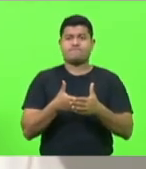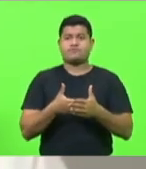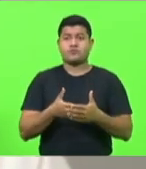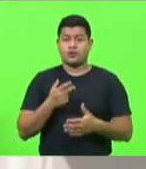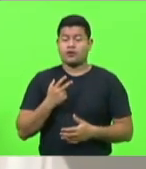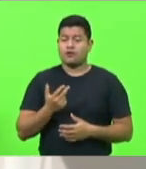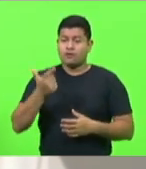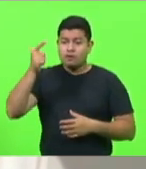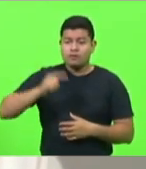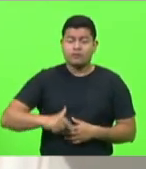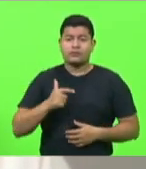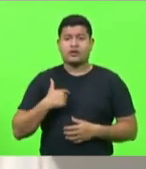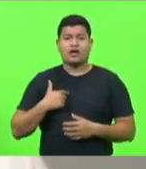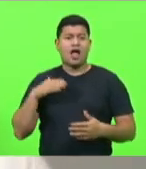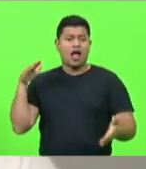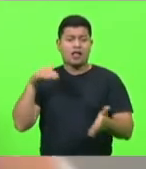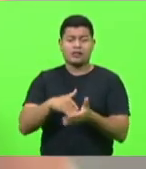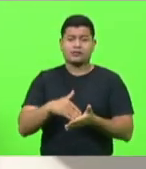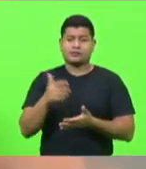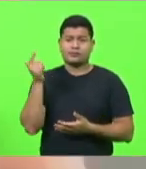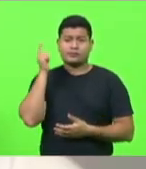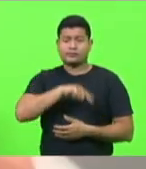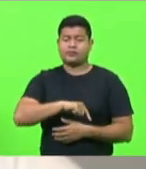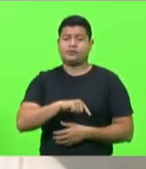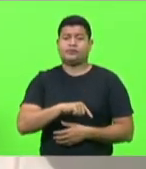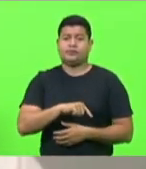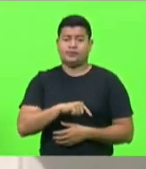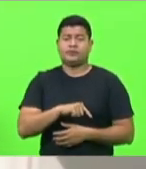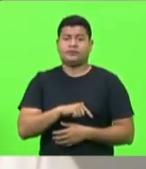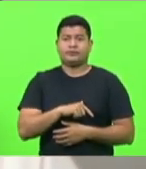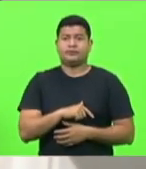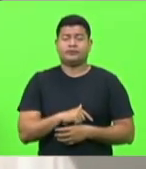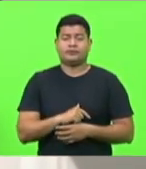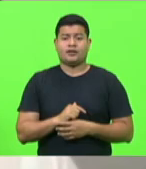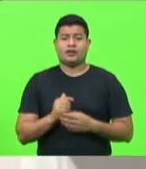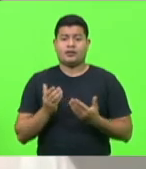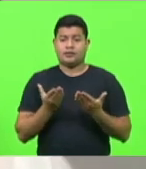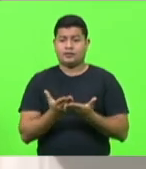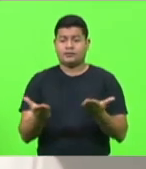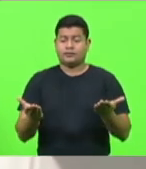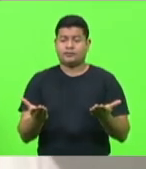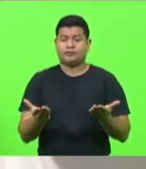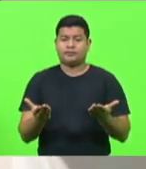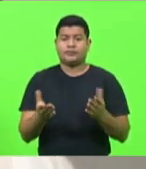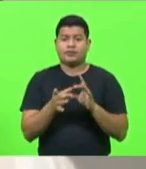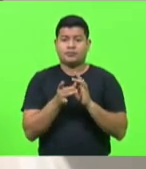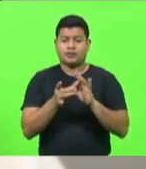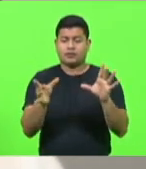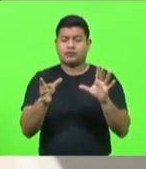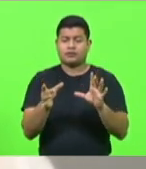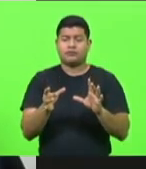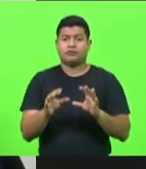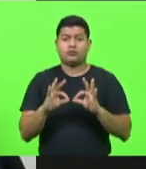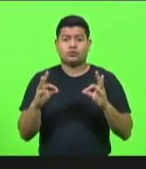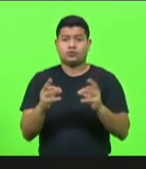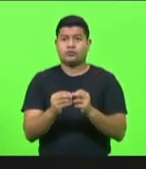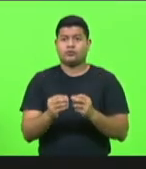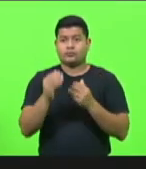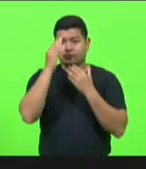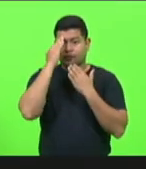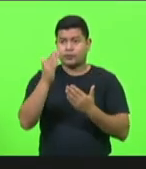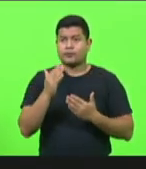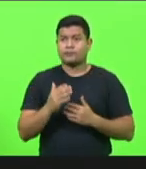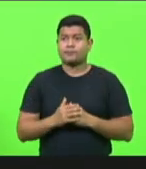até que essa liberdade seja restituída integralmente aos catarinenses. Muito obrigado, senhor presidente. Bruno Souza,